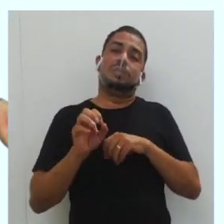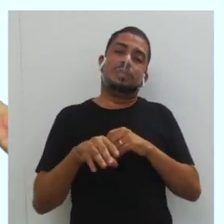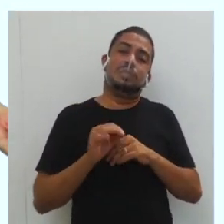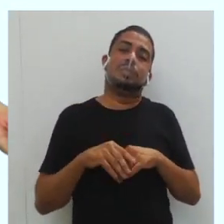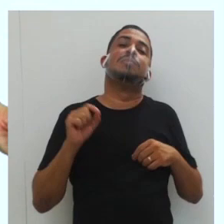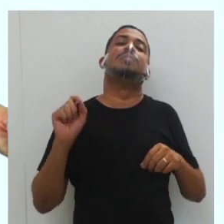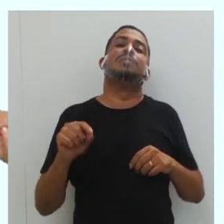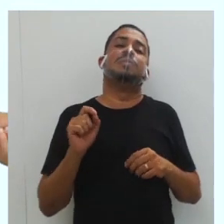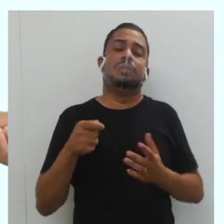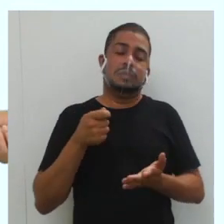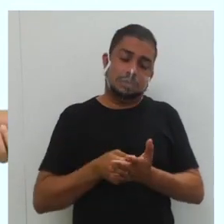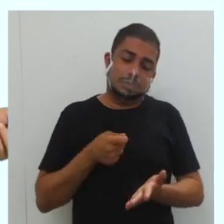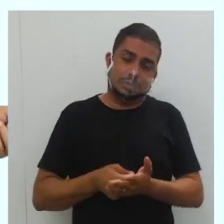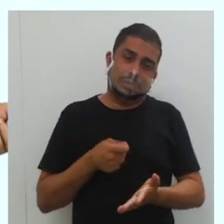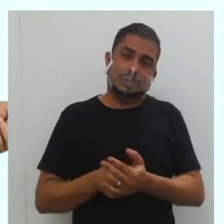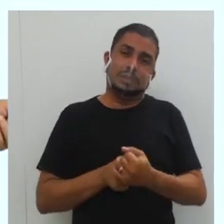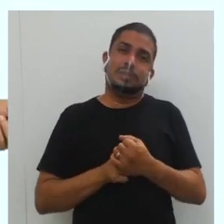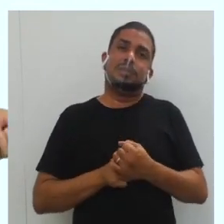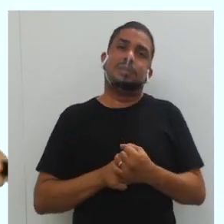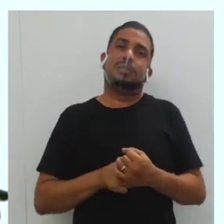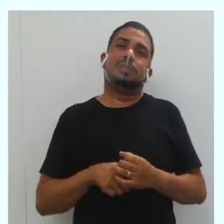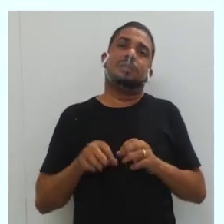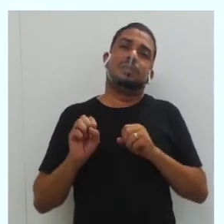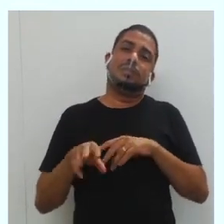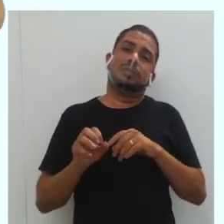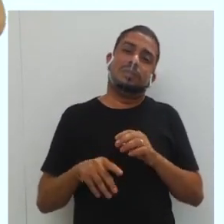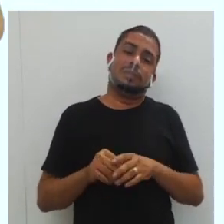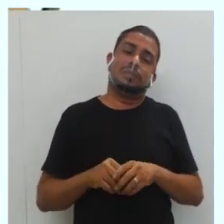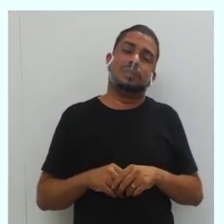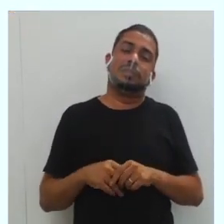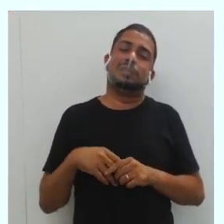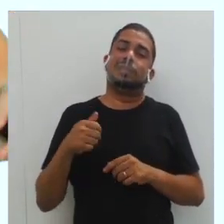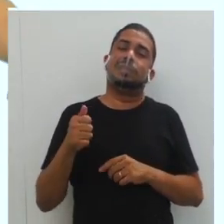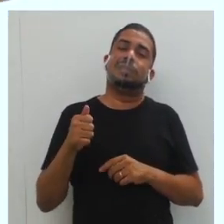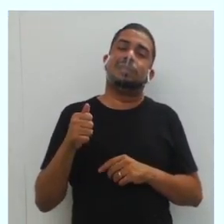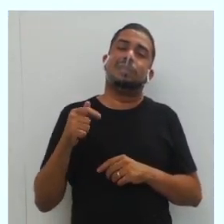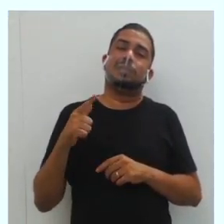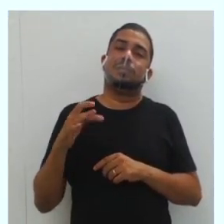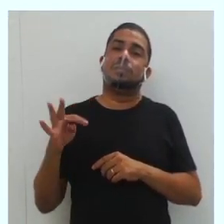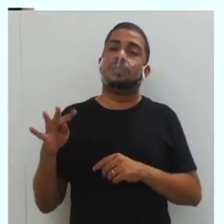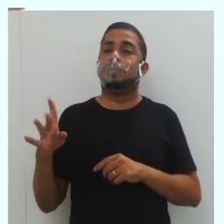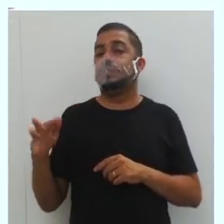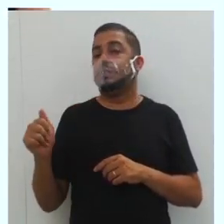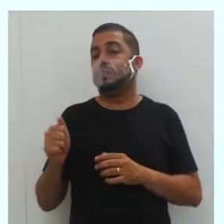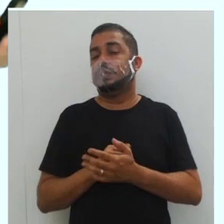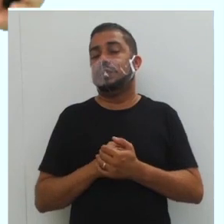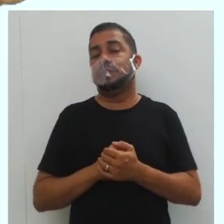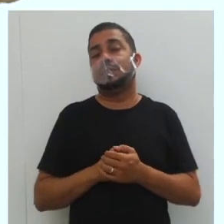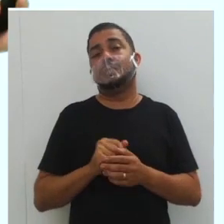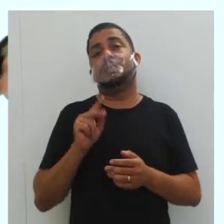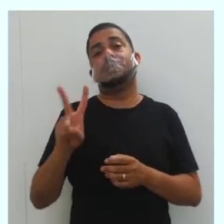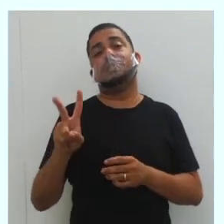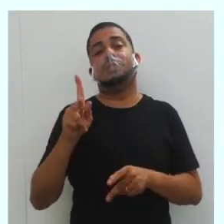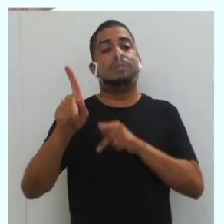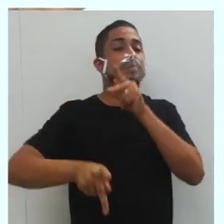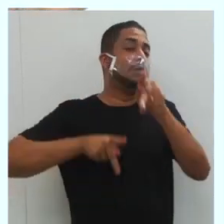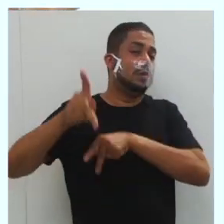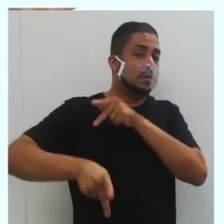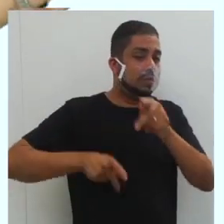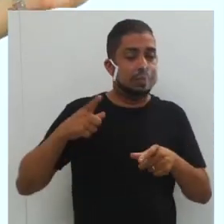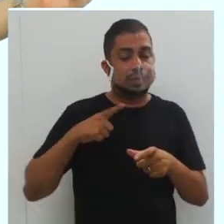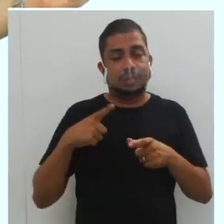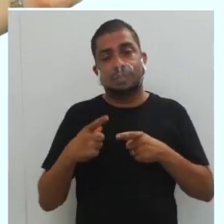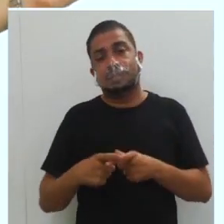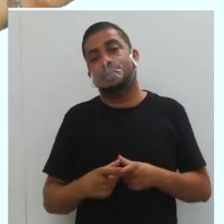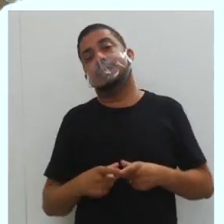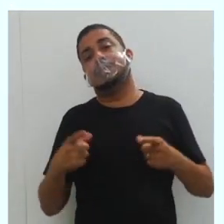ensino o que? A obrigatoriedade do ensino a da cultura desses dois povos. Nós temos